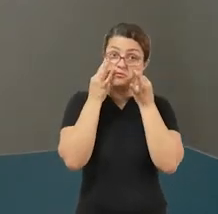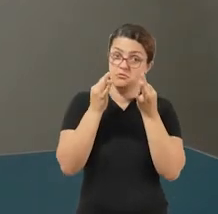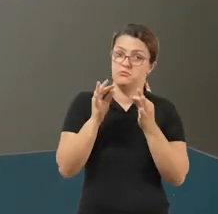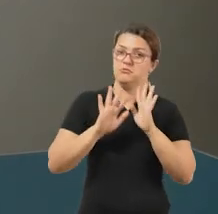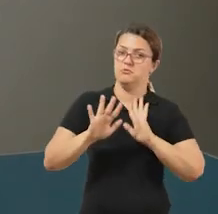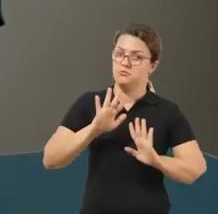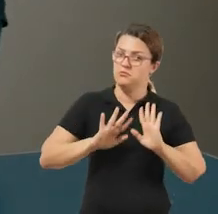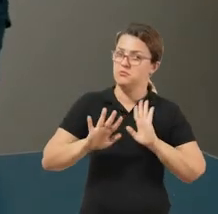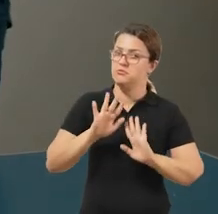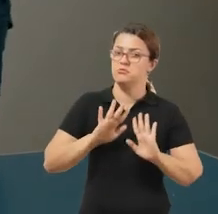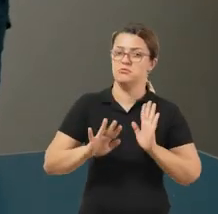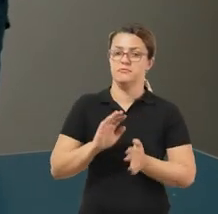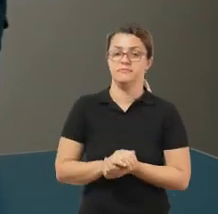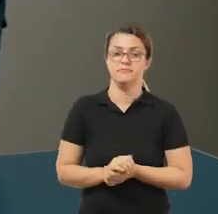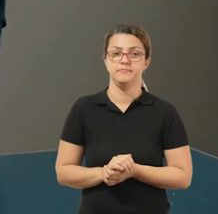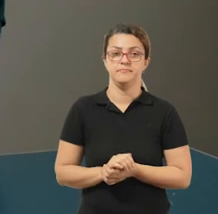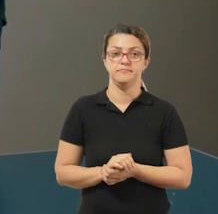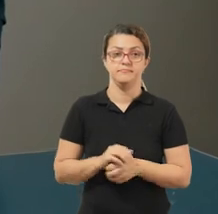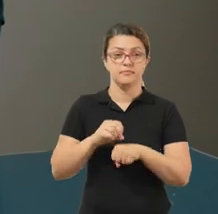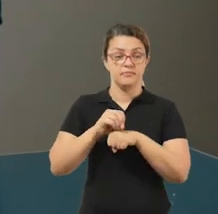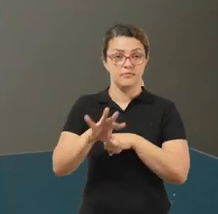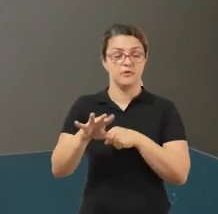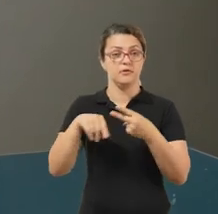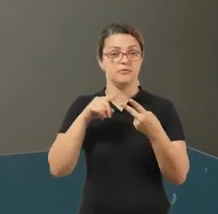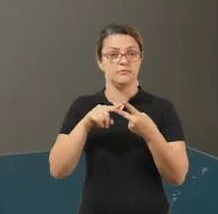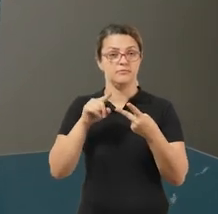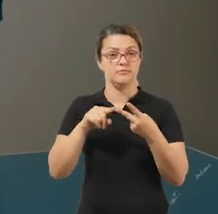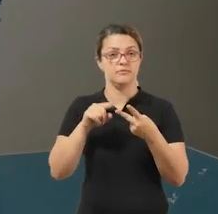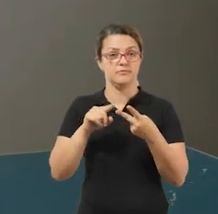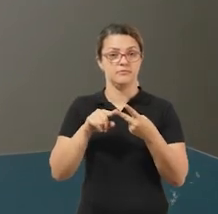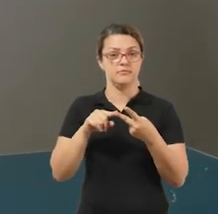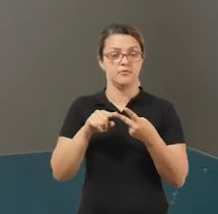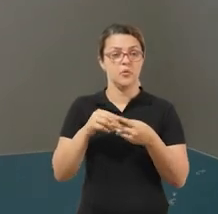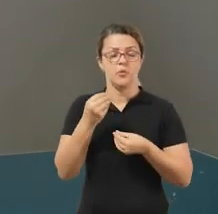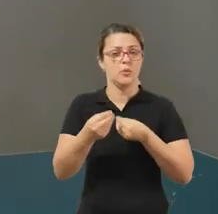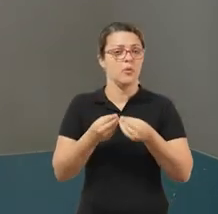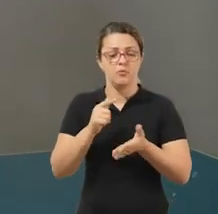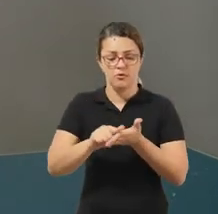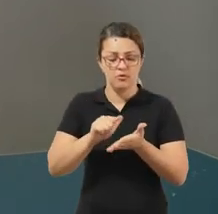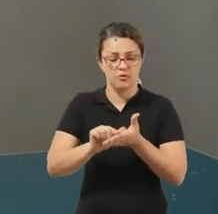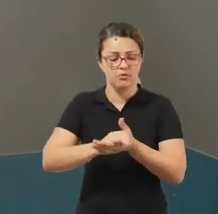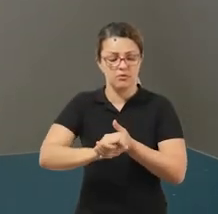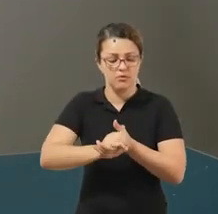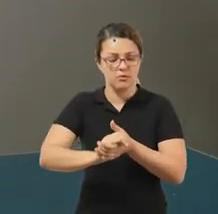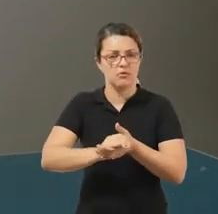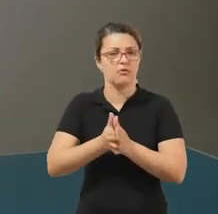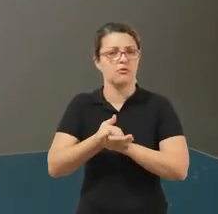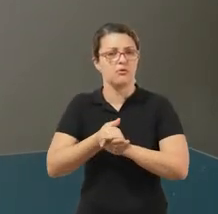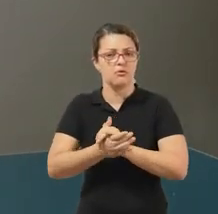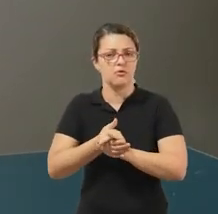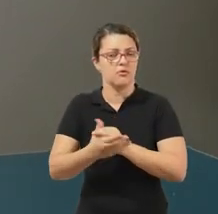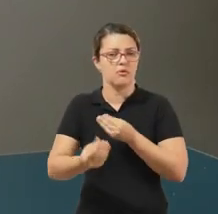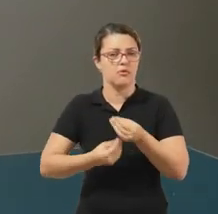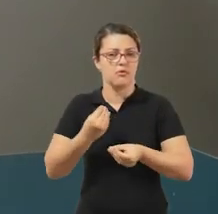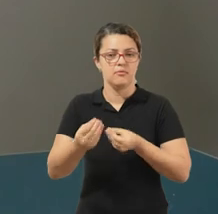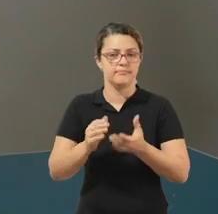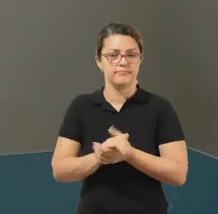todo cuidado é pouco. A próxima dica que eu trago para vocês é a dica sobre como lavar as mãos, ok? Então,